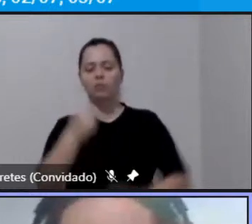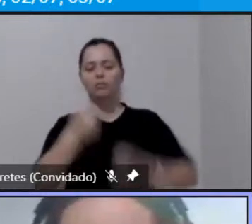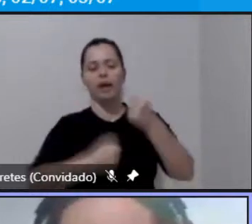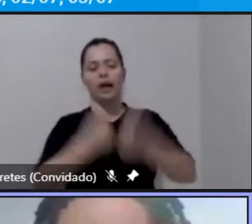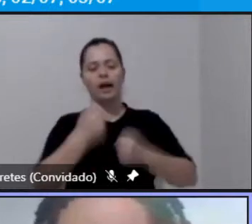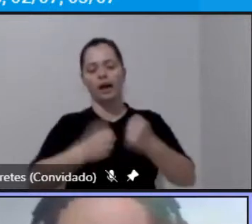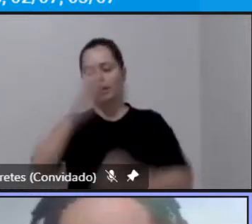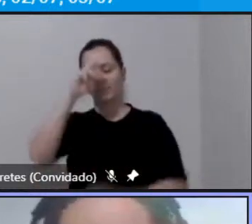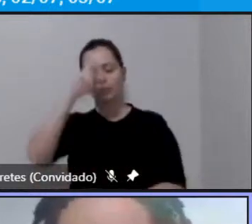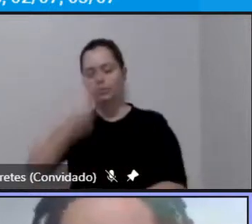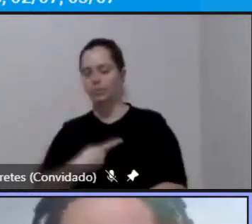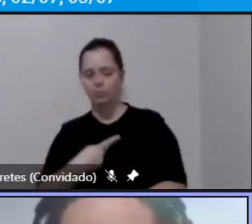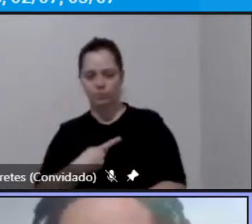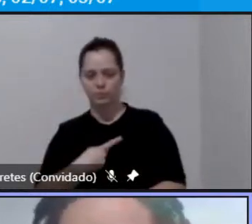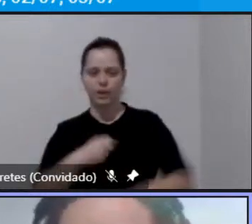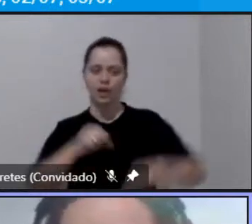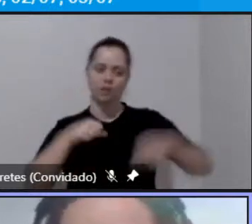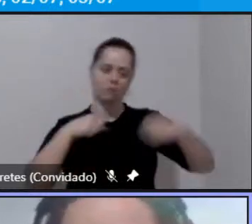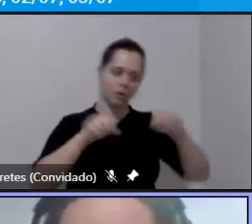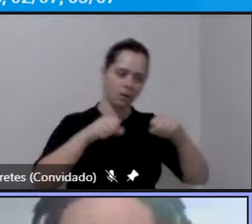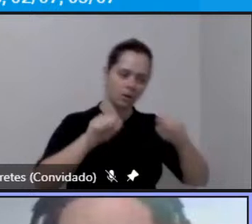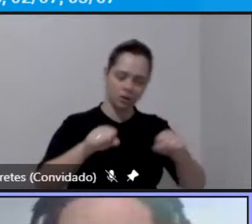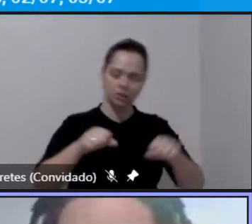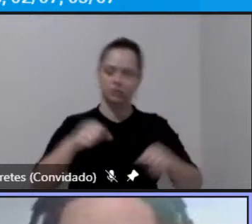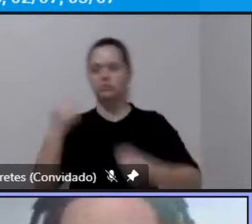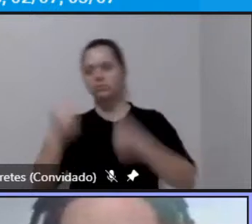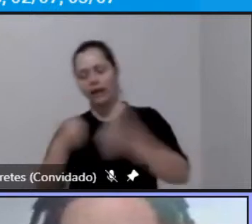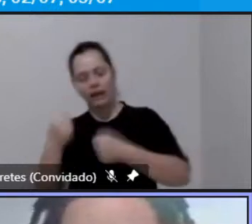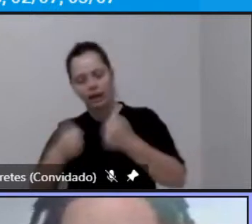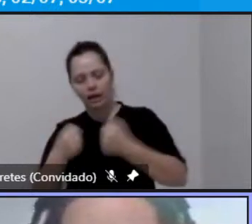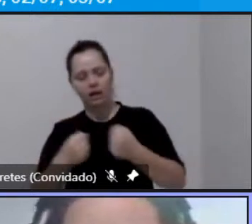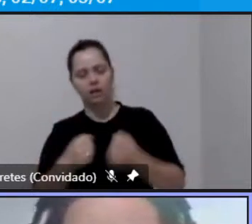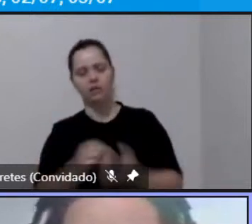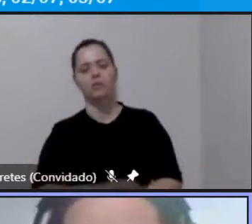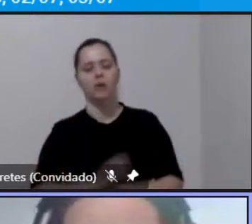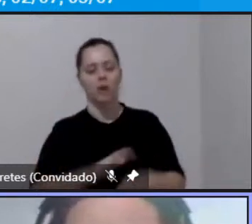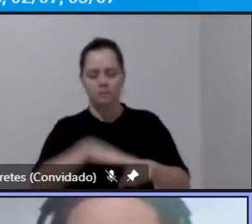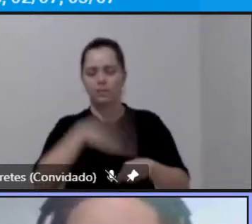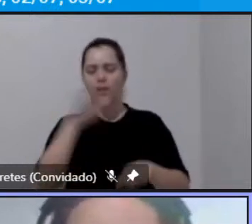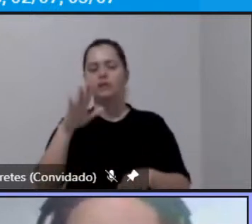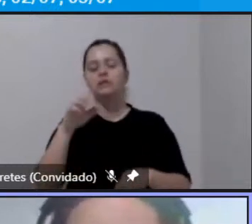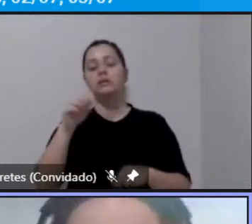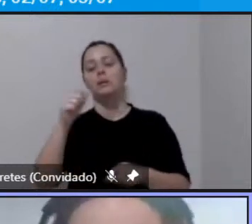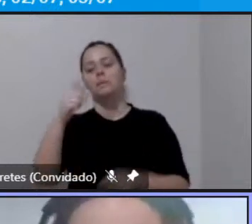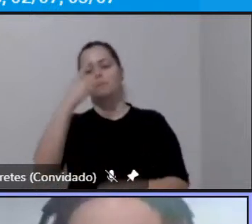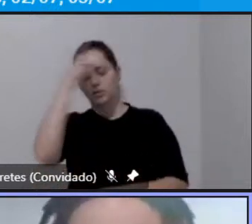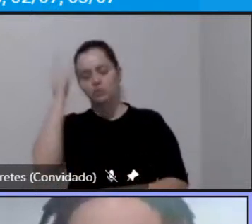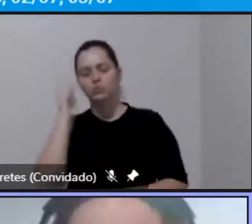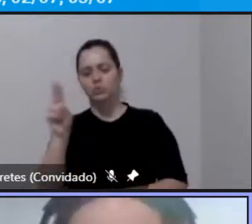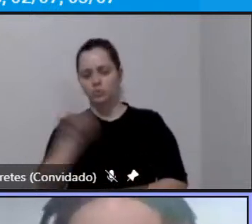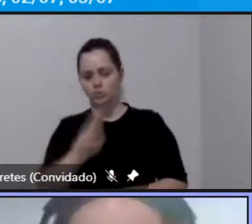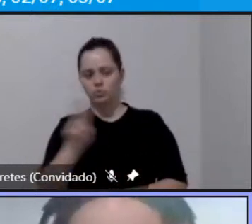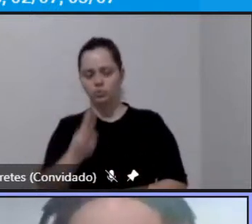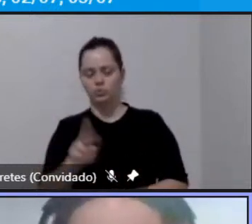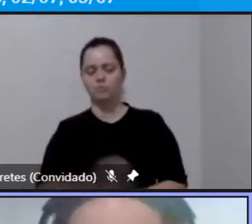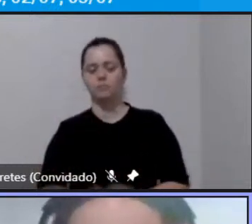motorizado na maior parte a grande maioria dos deslocamentos e o